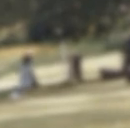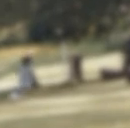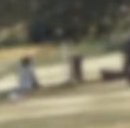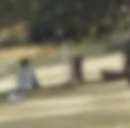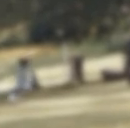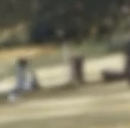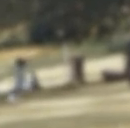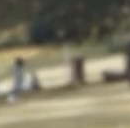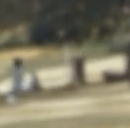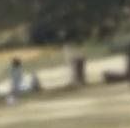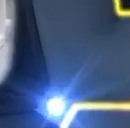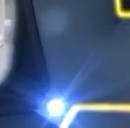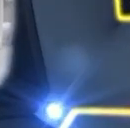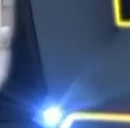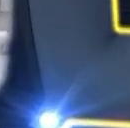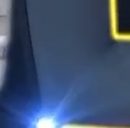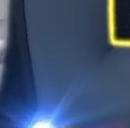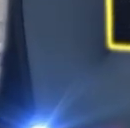Pátria Amada Brasil.